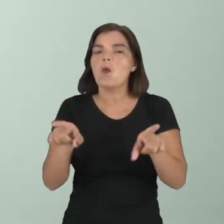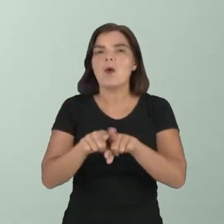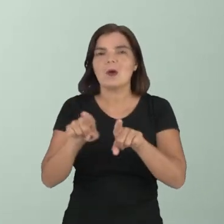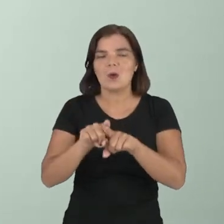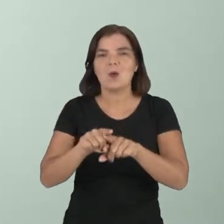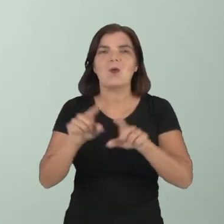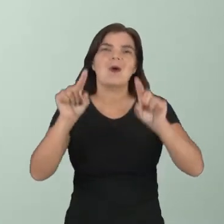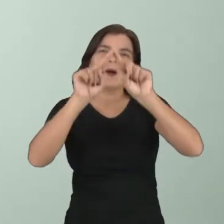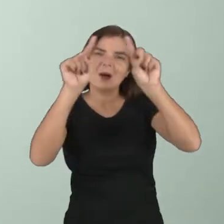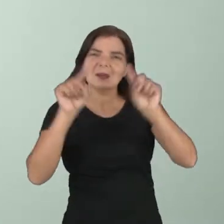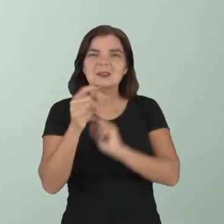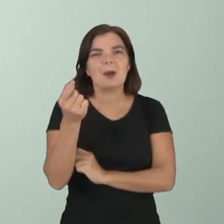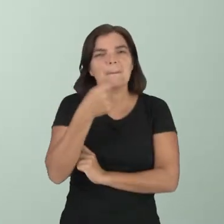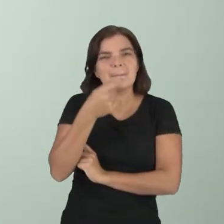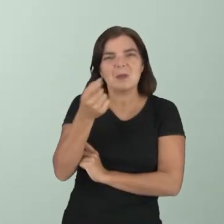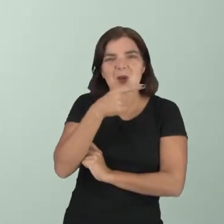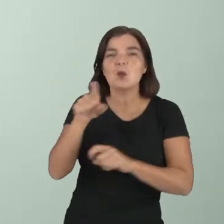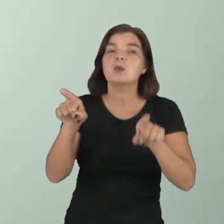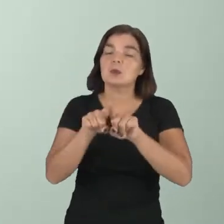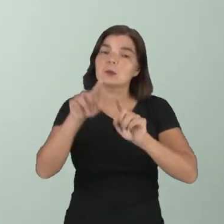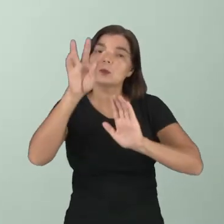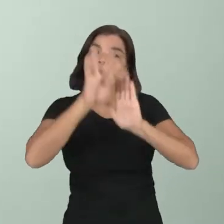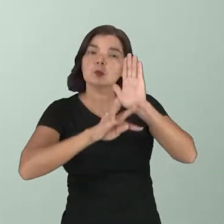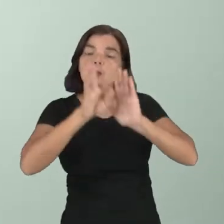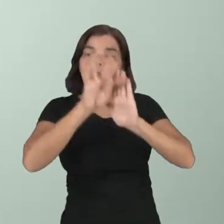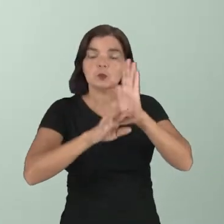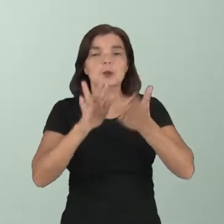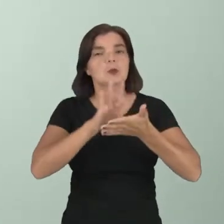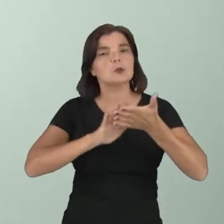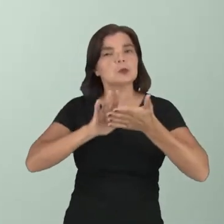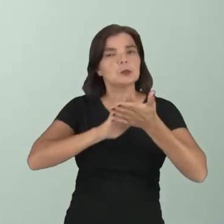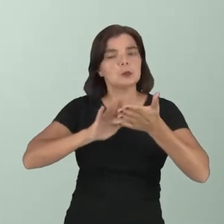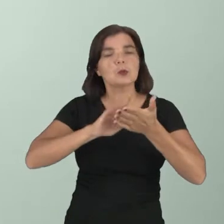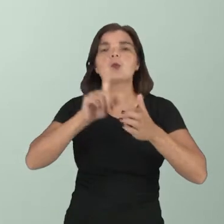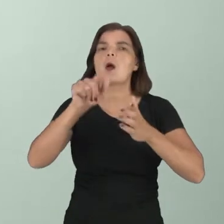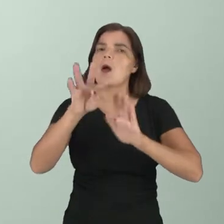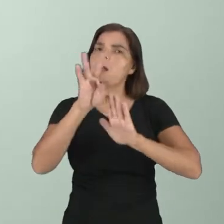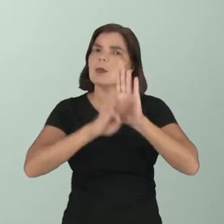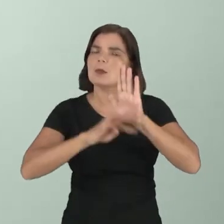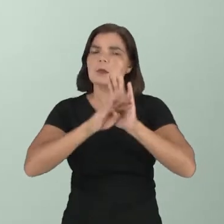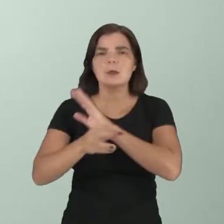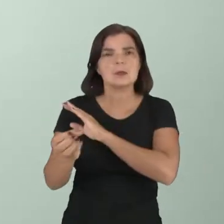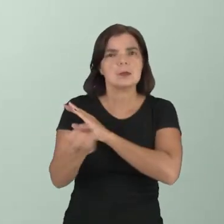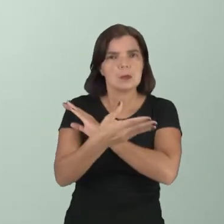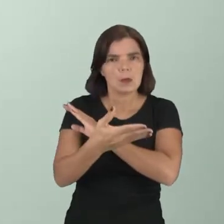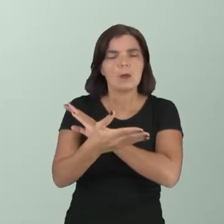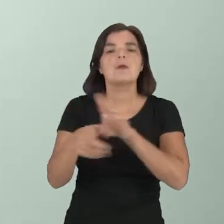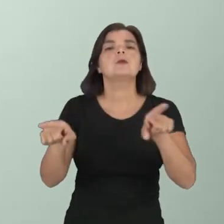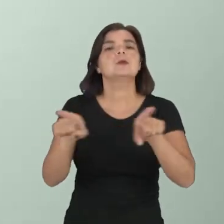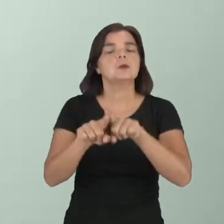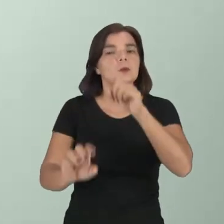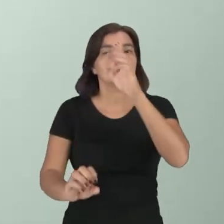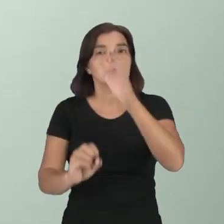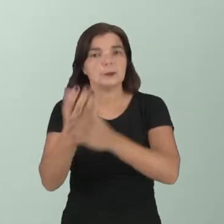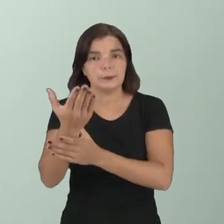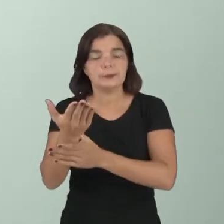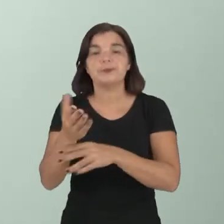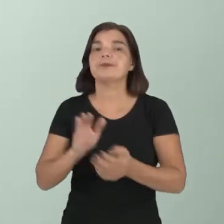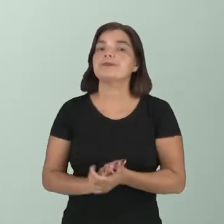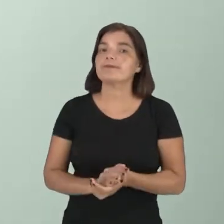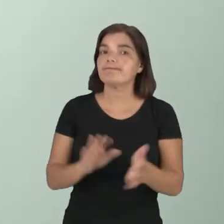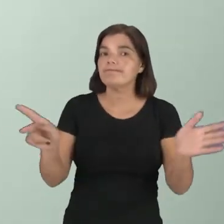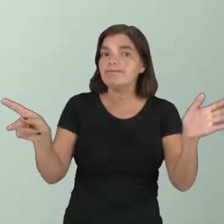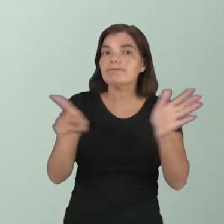a charge, que surgiu no século XIX. Os textos da cultura digital são textos contemporâneos. Eles surgiram